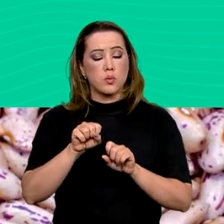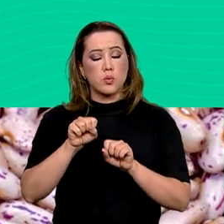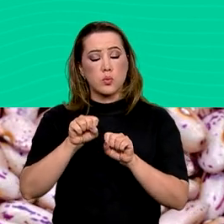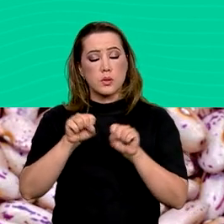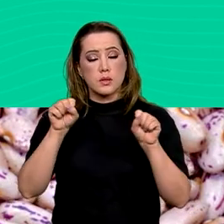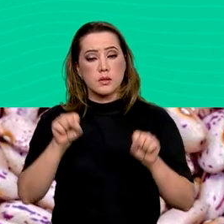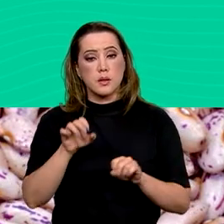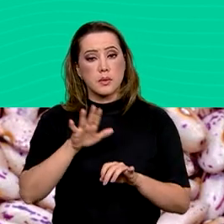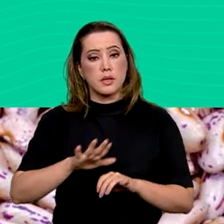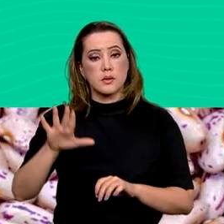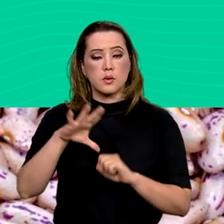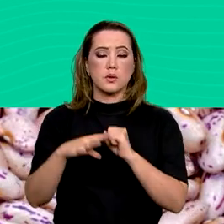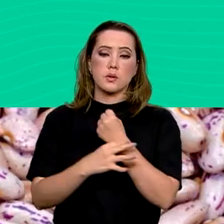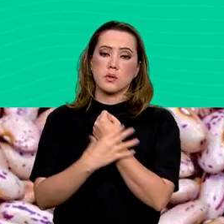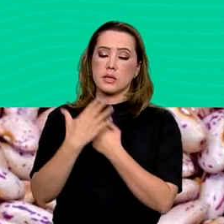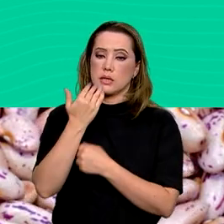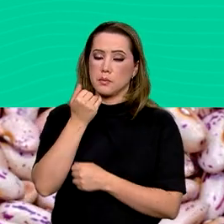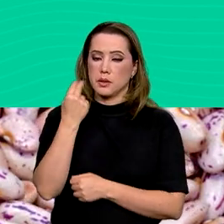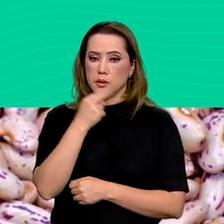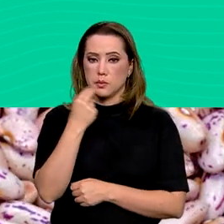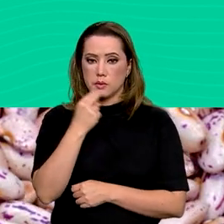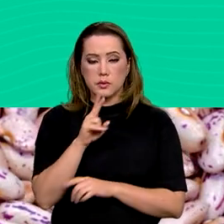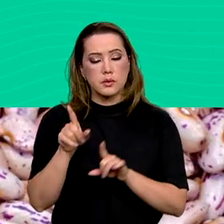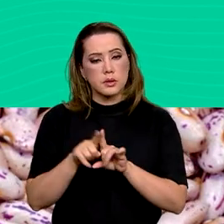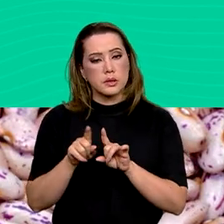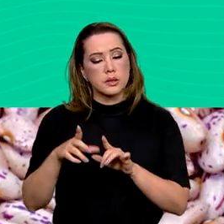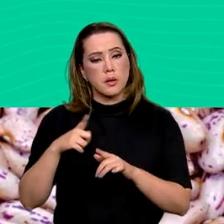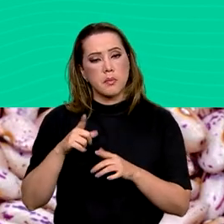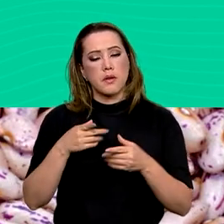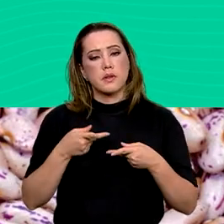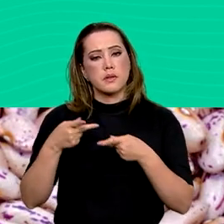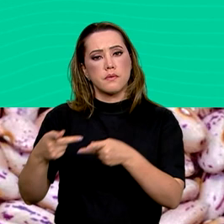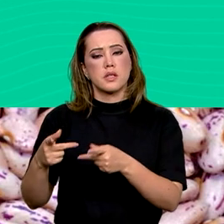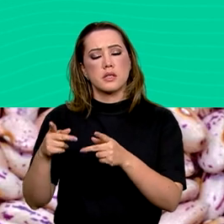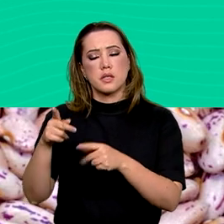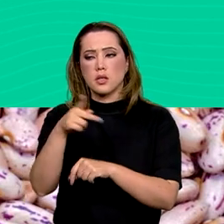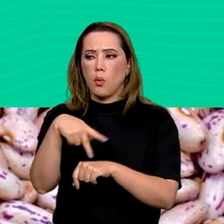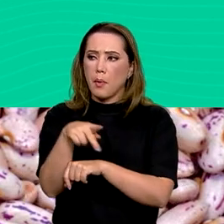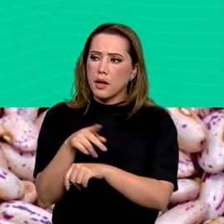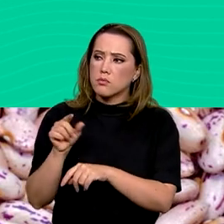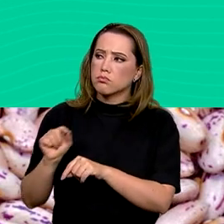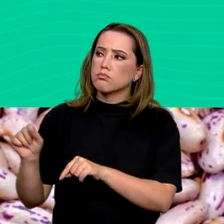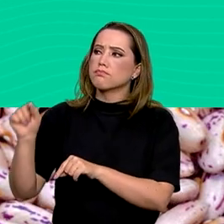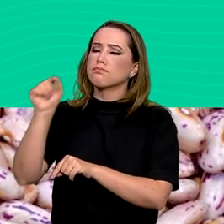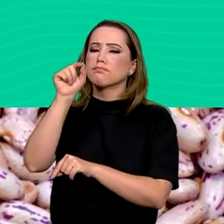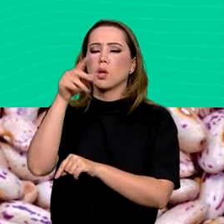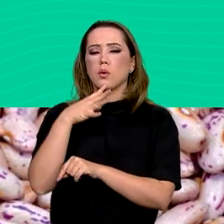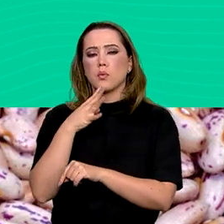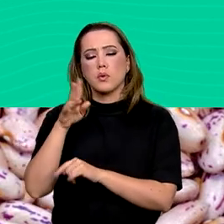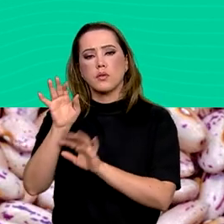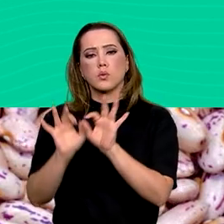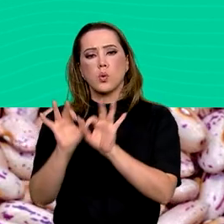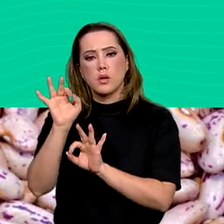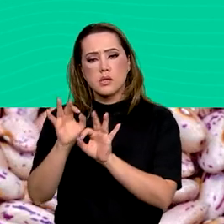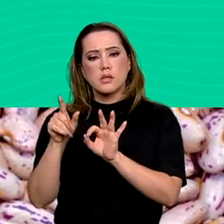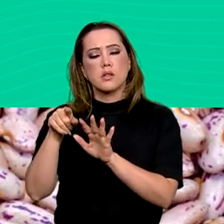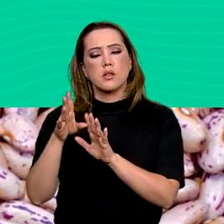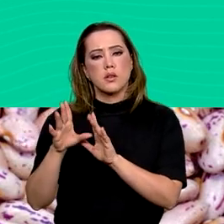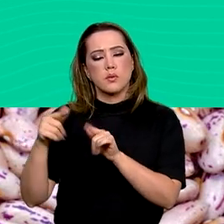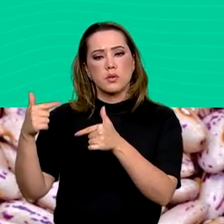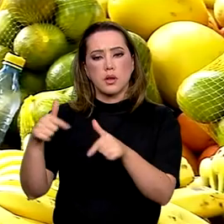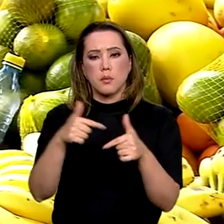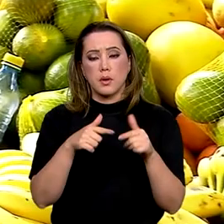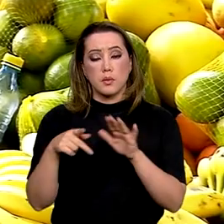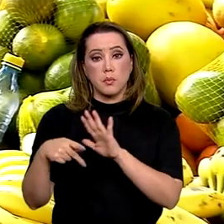Segurança Alimentar e Nutricional, além de realizar caravanas por todo o país e organizar uma rede de iniciativas da sociedade